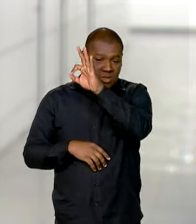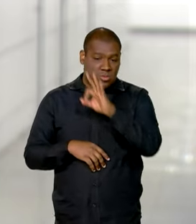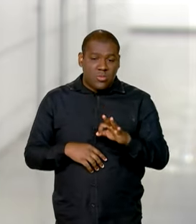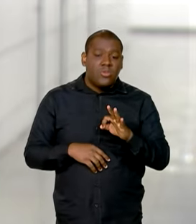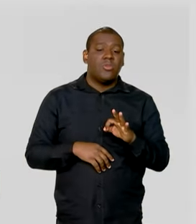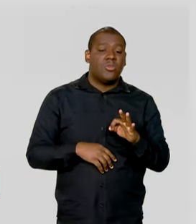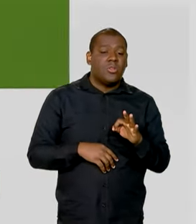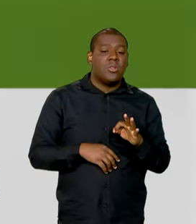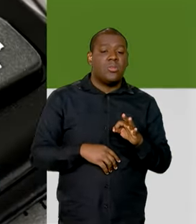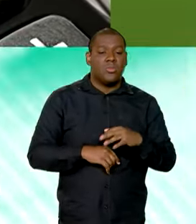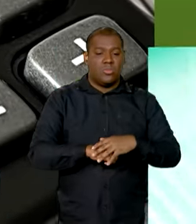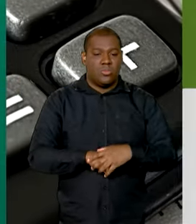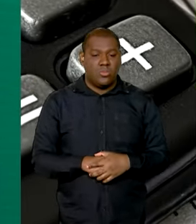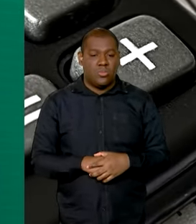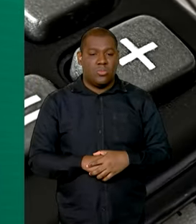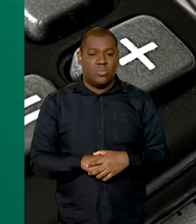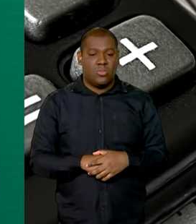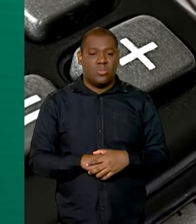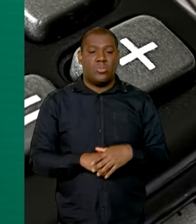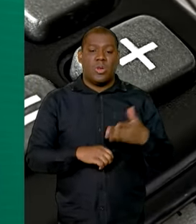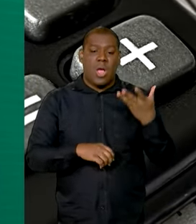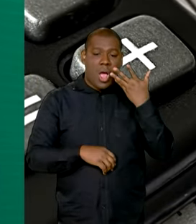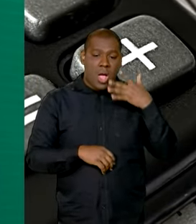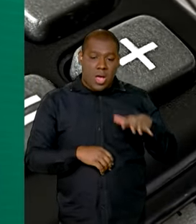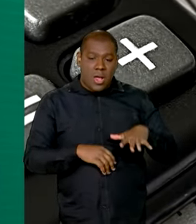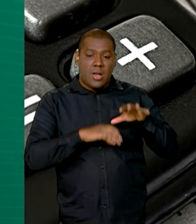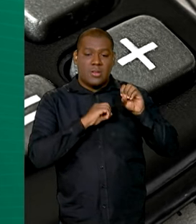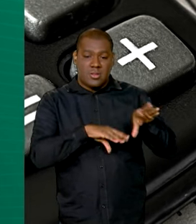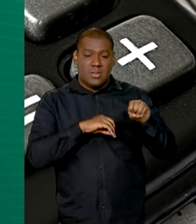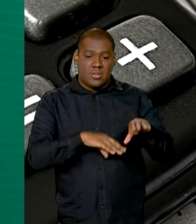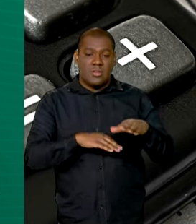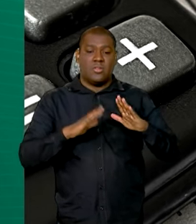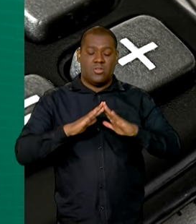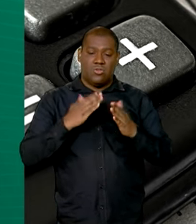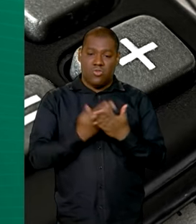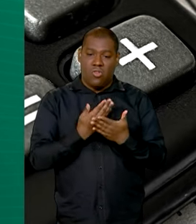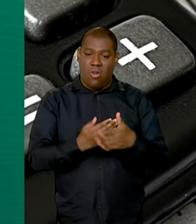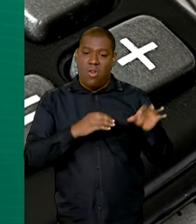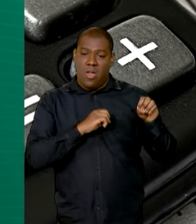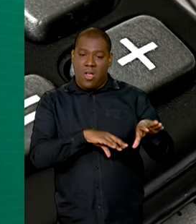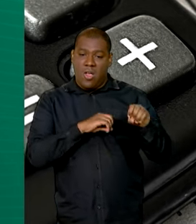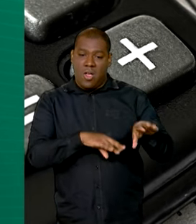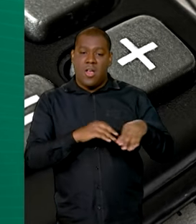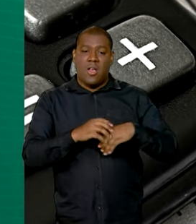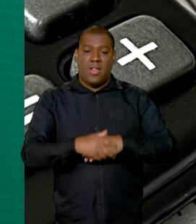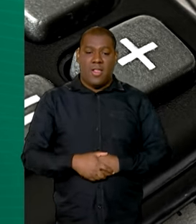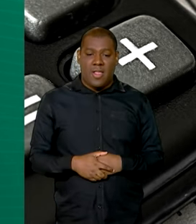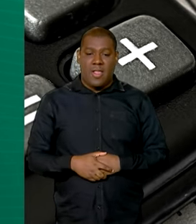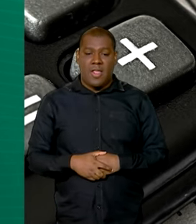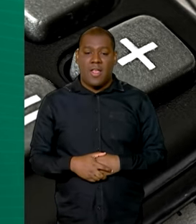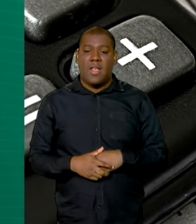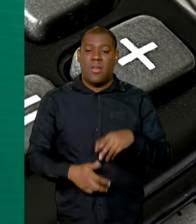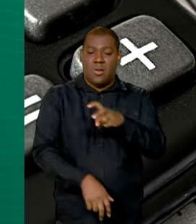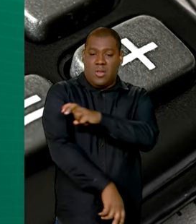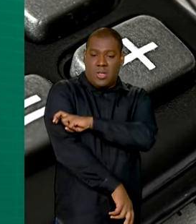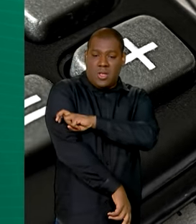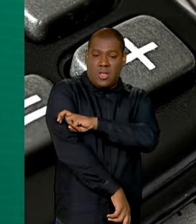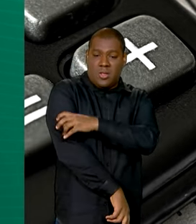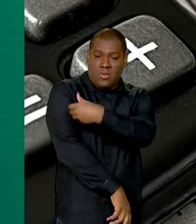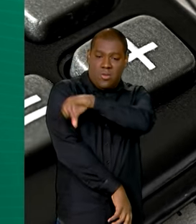serviços. Ensino infantil, incluindo creche e pré-escola, educação fundamental,